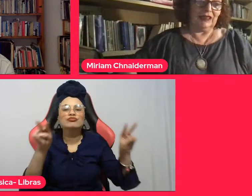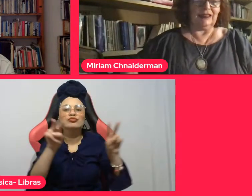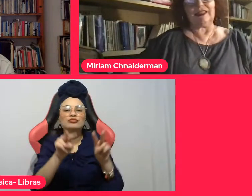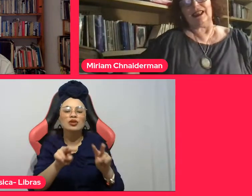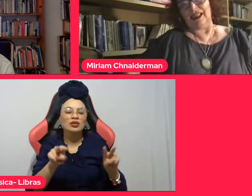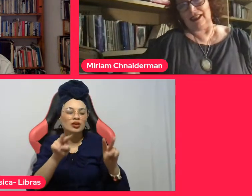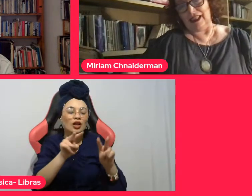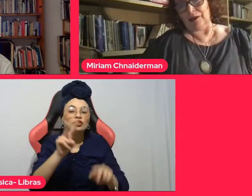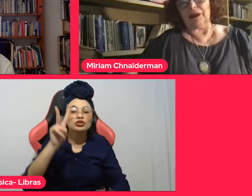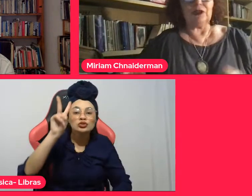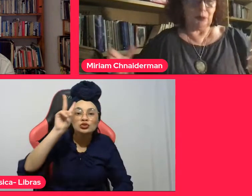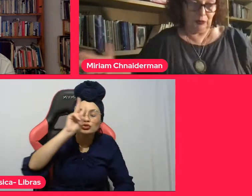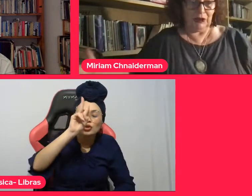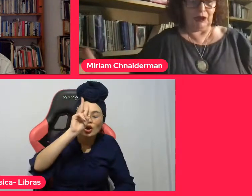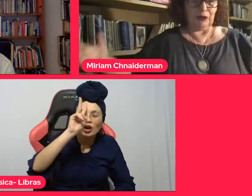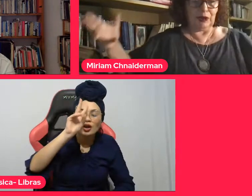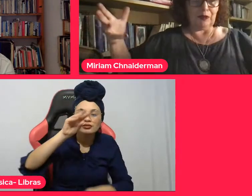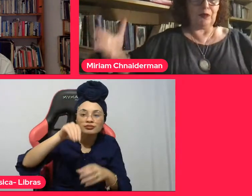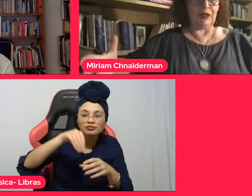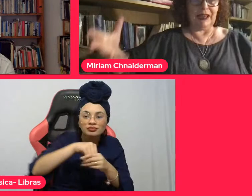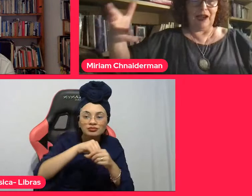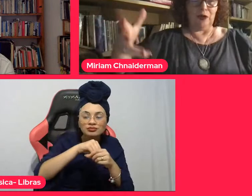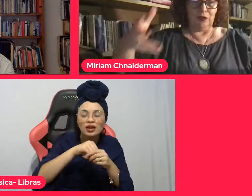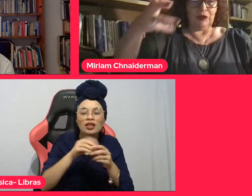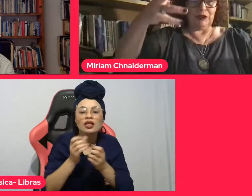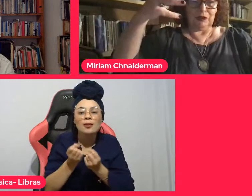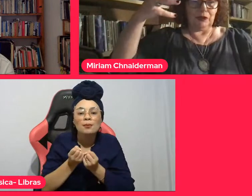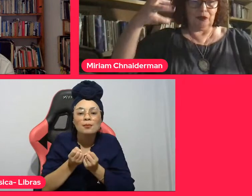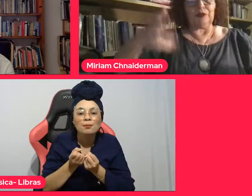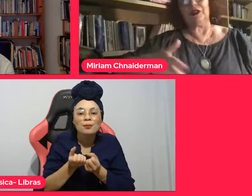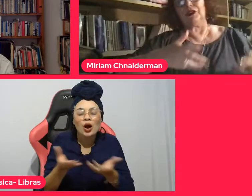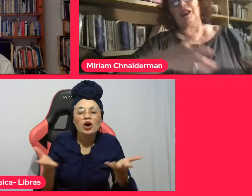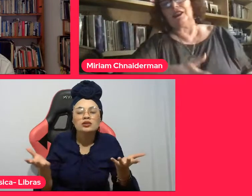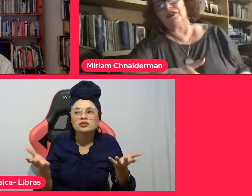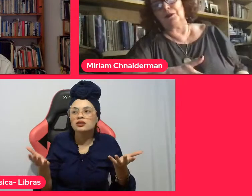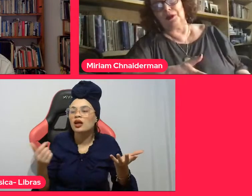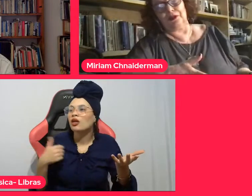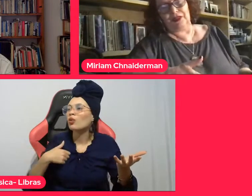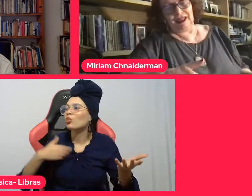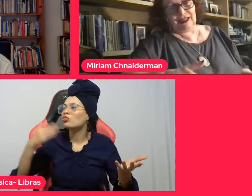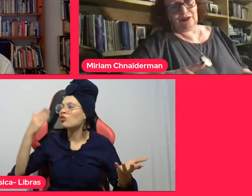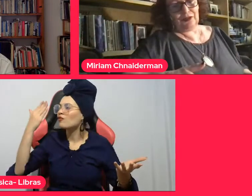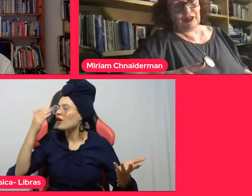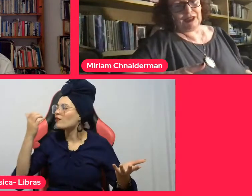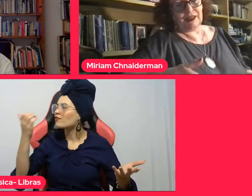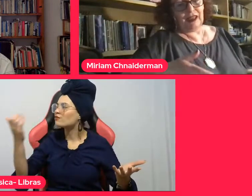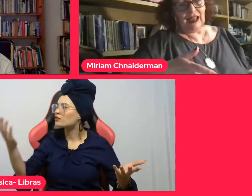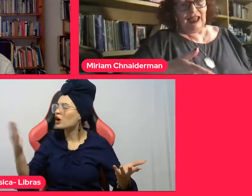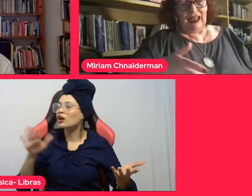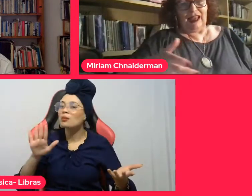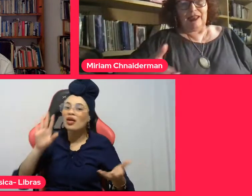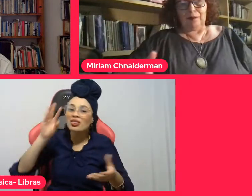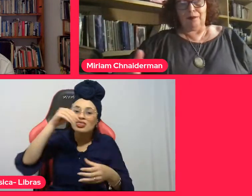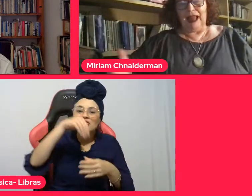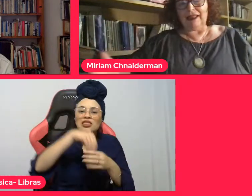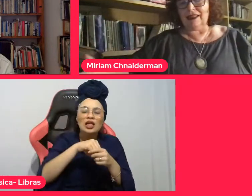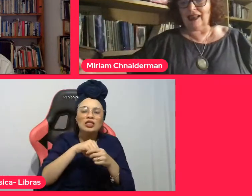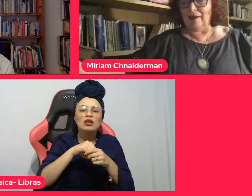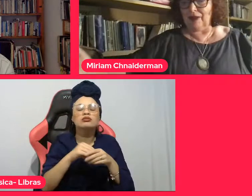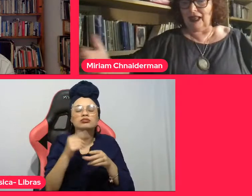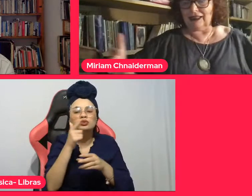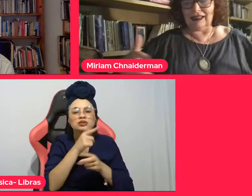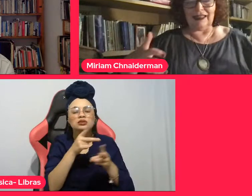esse é o grande enigma de um museu que fica onde o museu da língua portuguesa fica. Ele